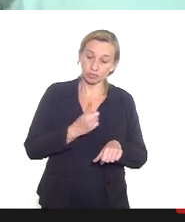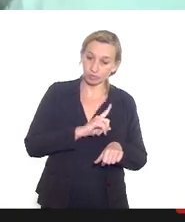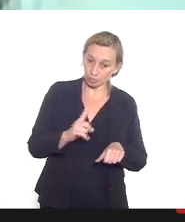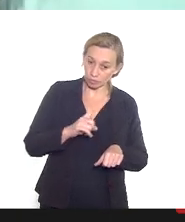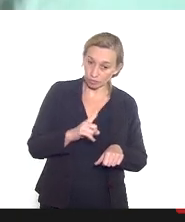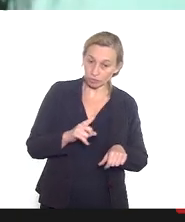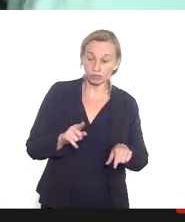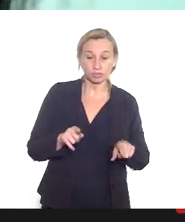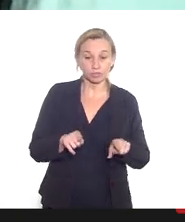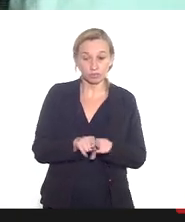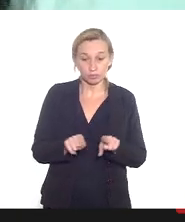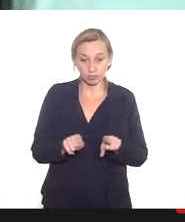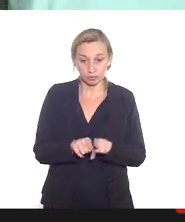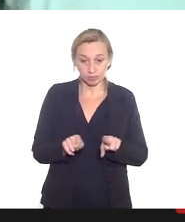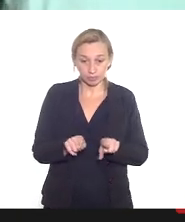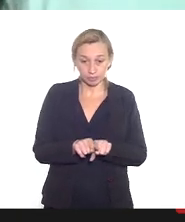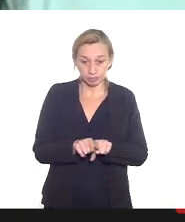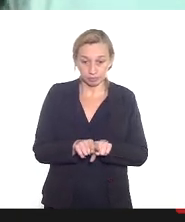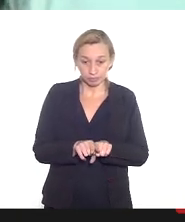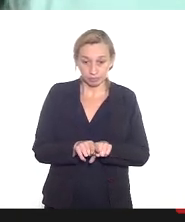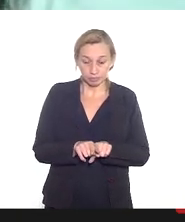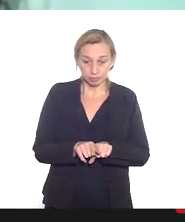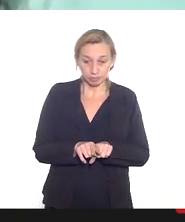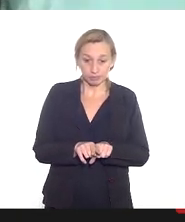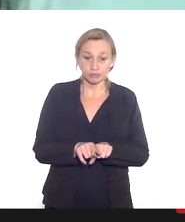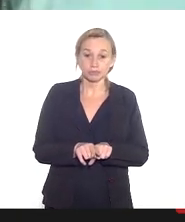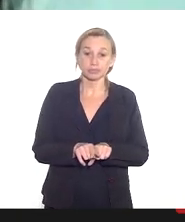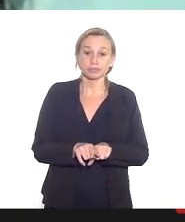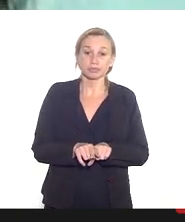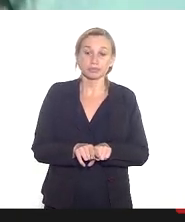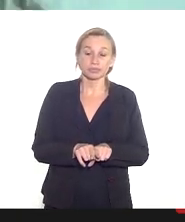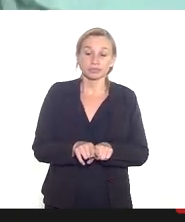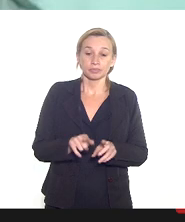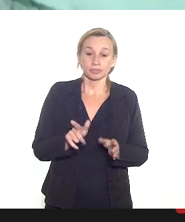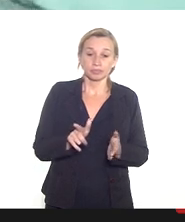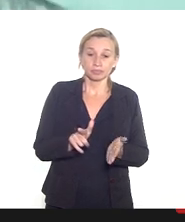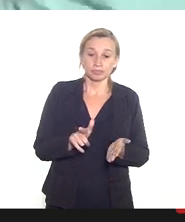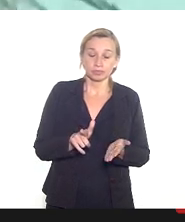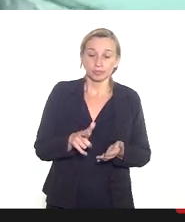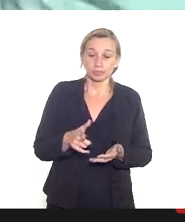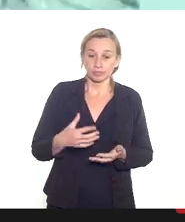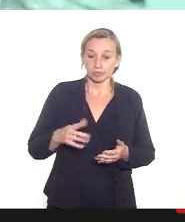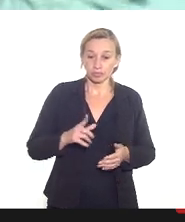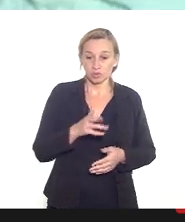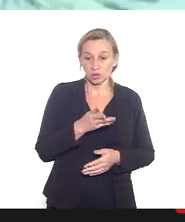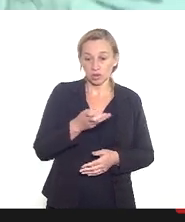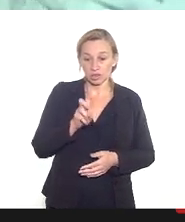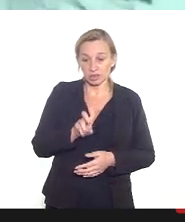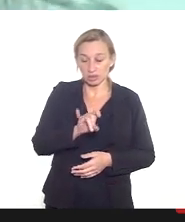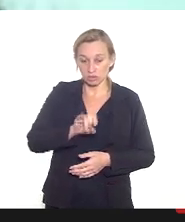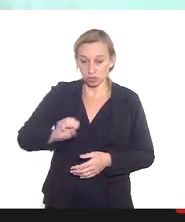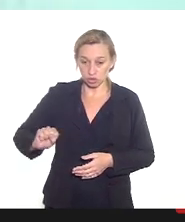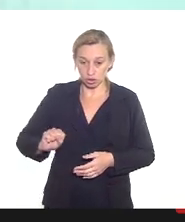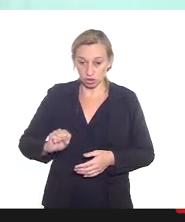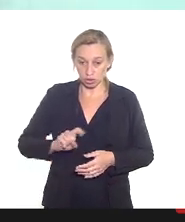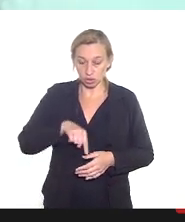o atestado médico o atestado médico a intenção do atestado médico